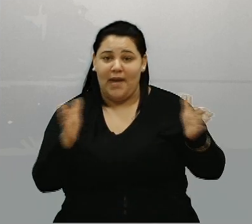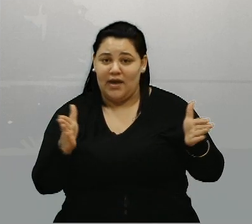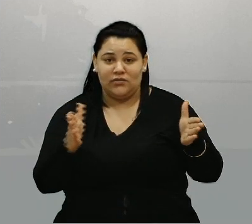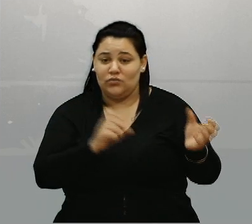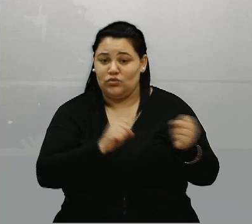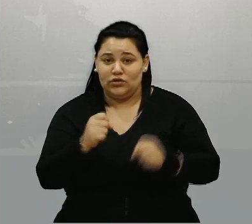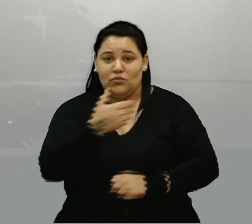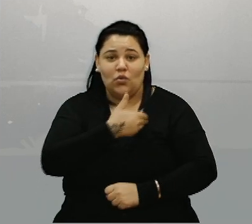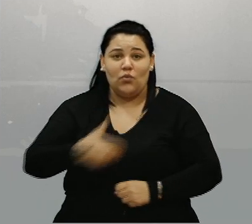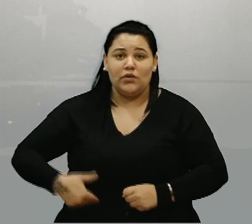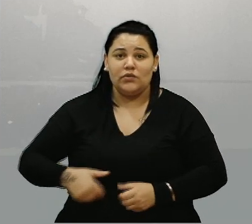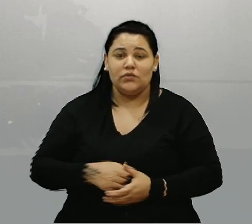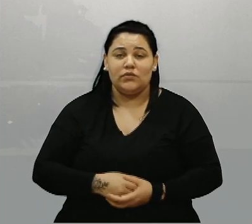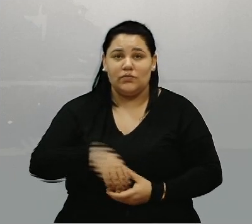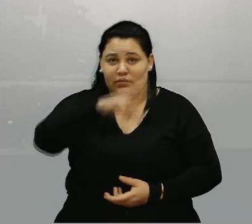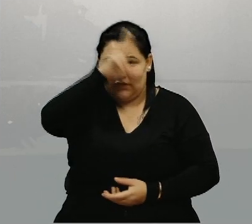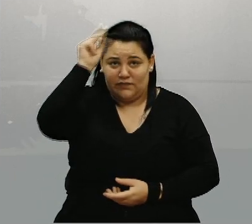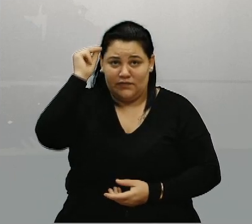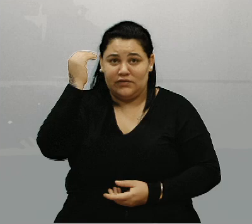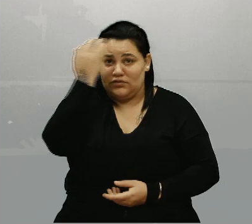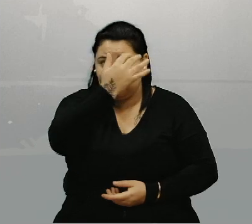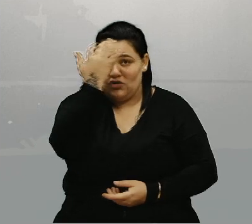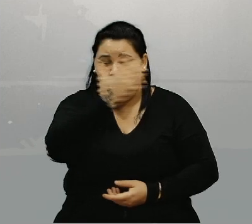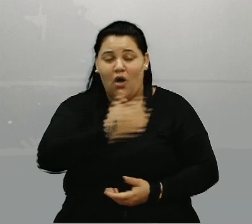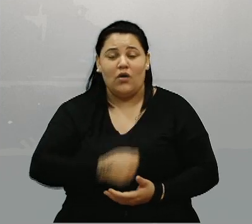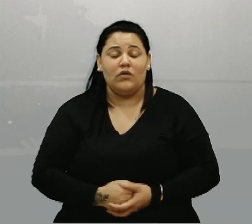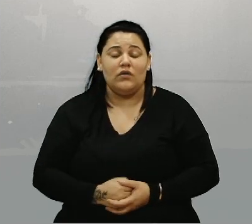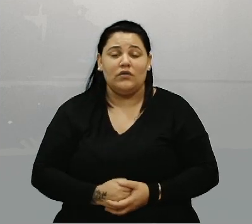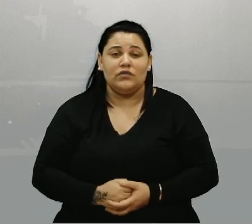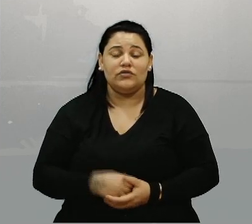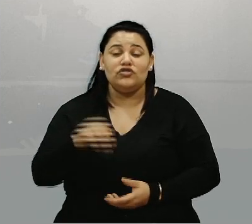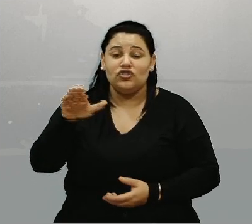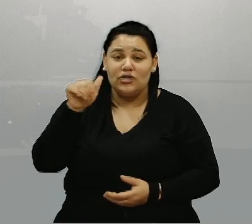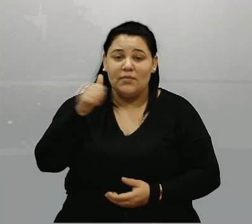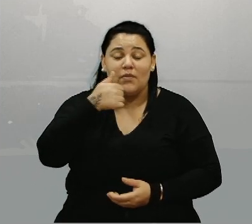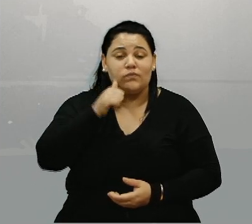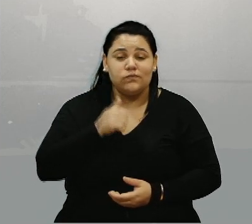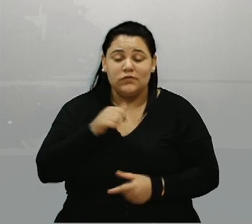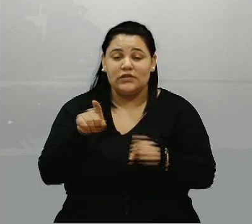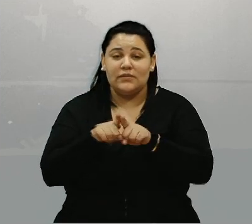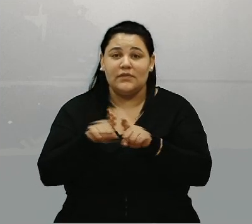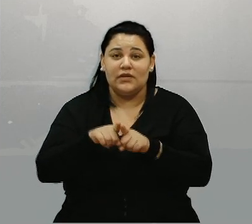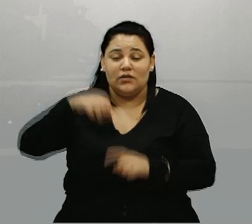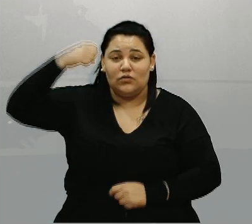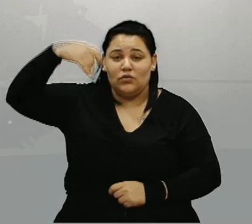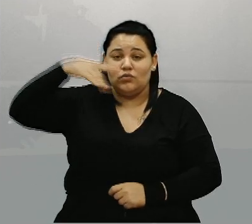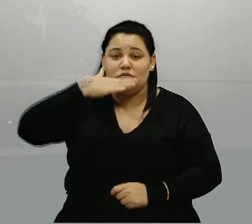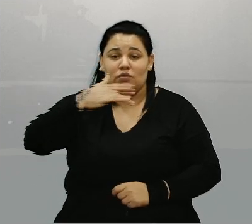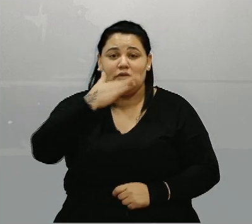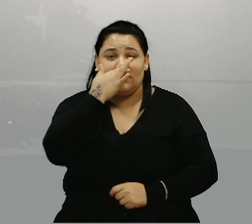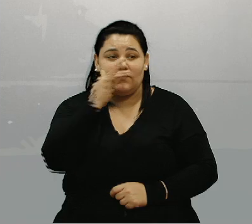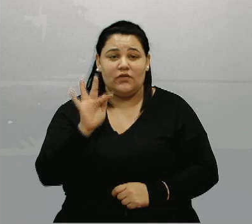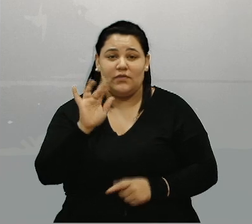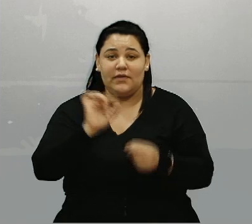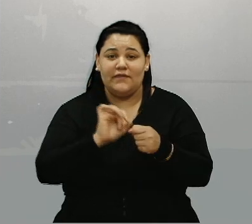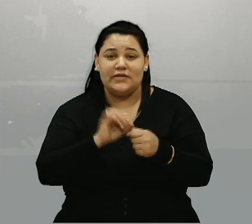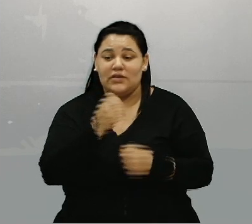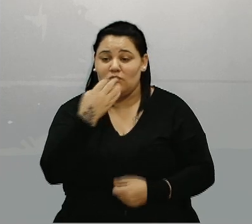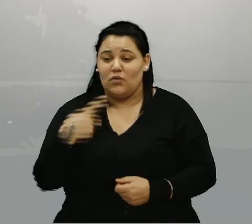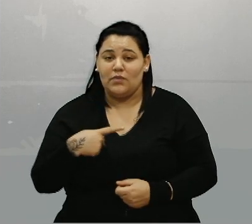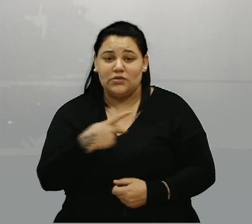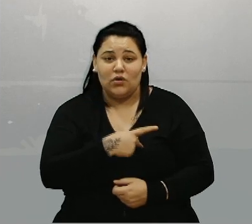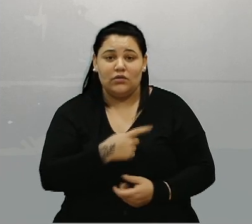Prefeito Adiló, convoque a sua vice-coordenadora do Luz, cor e flor para fazer lá no Bom Pastor.